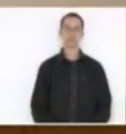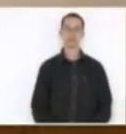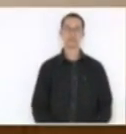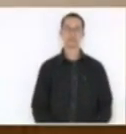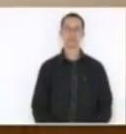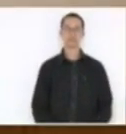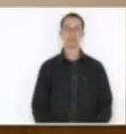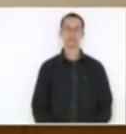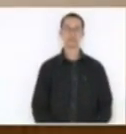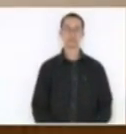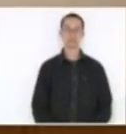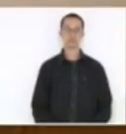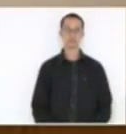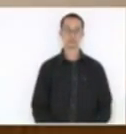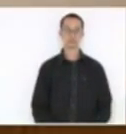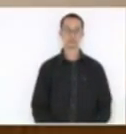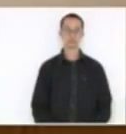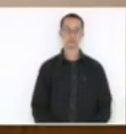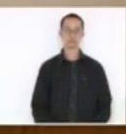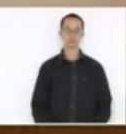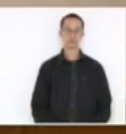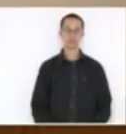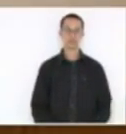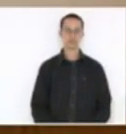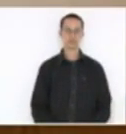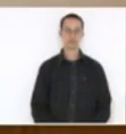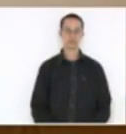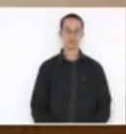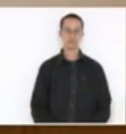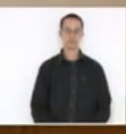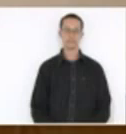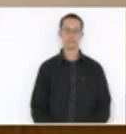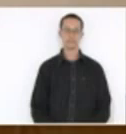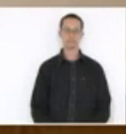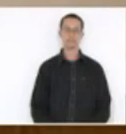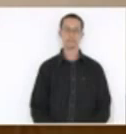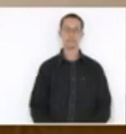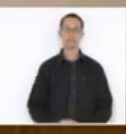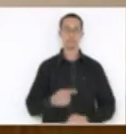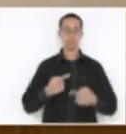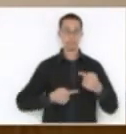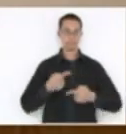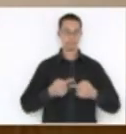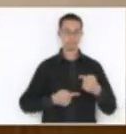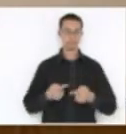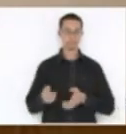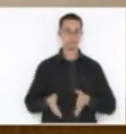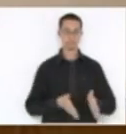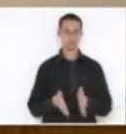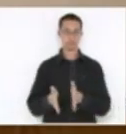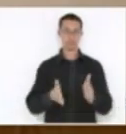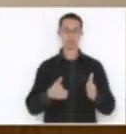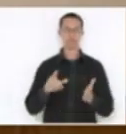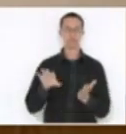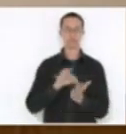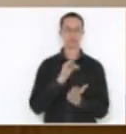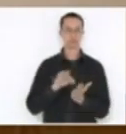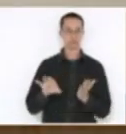deliberar, melhor discutir primeiro o encaminhamento de destaque da eminente deputada